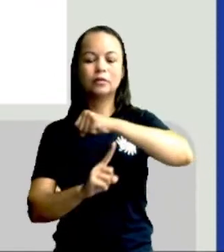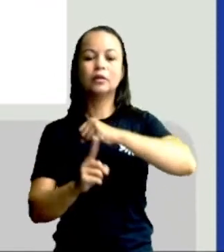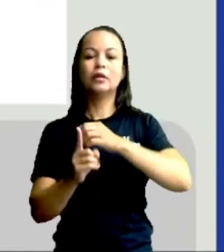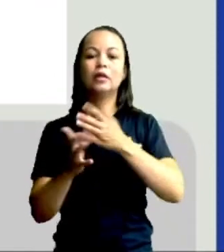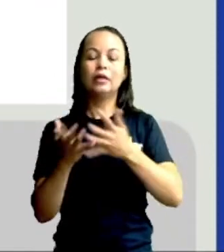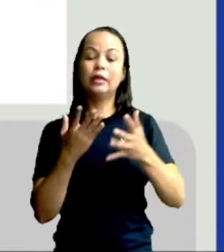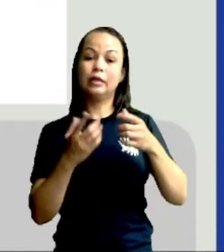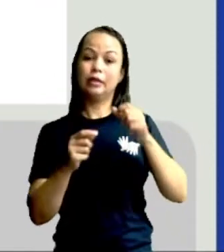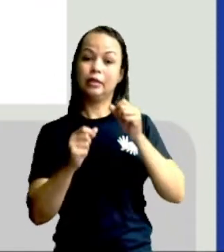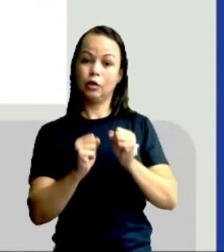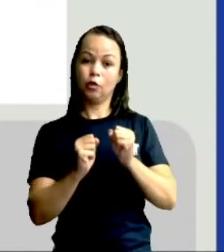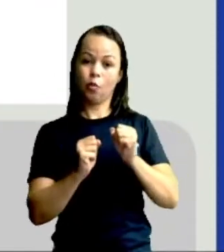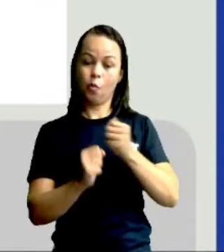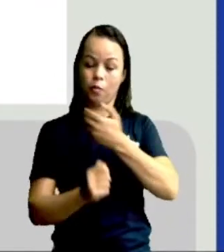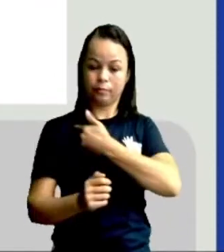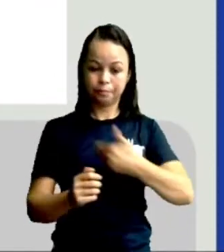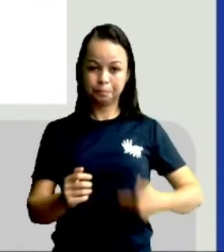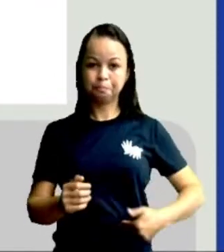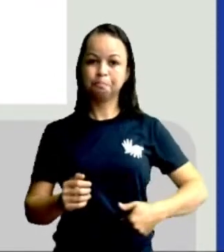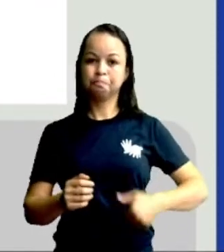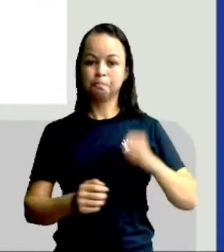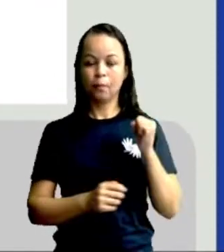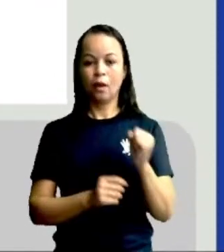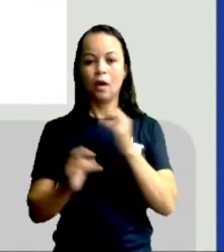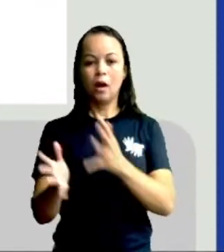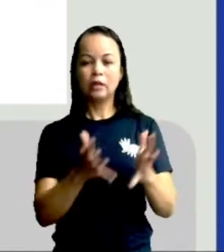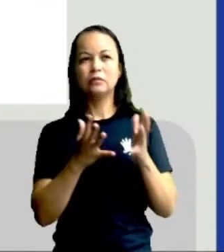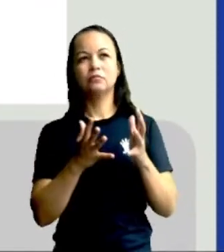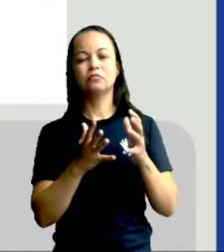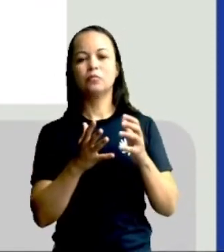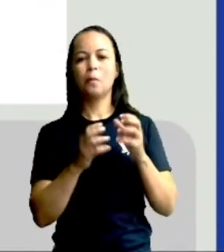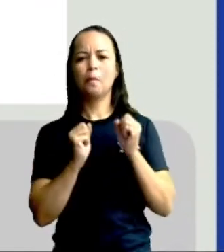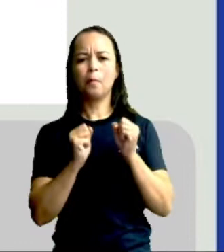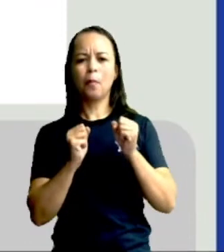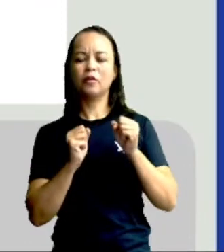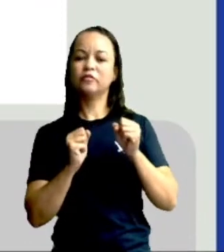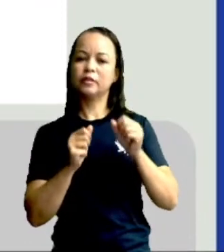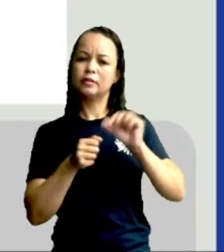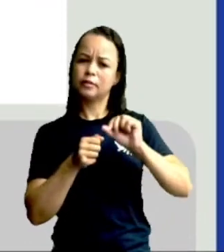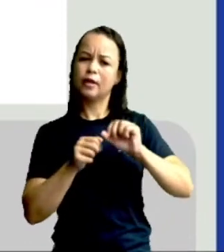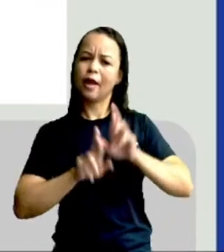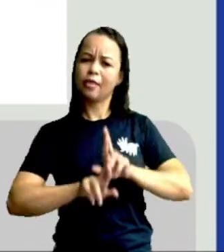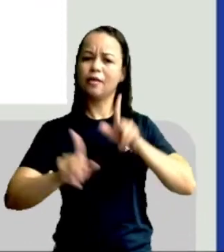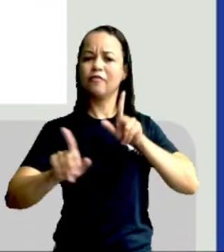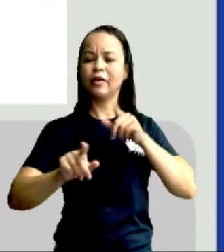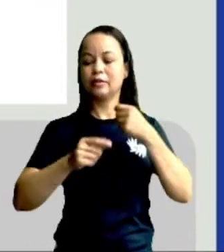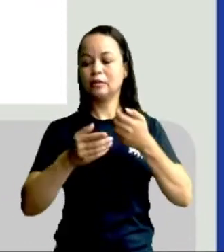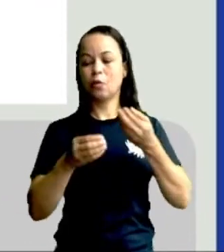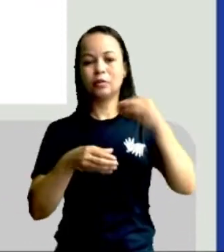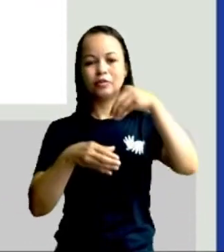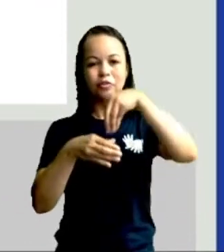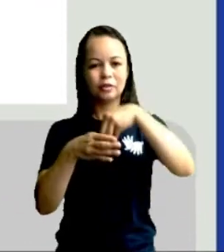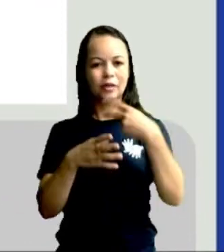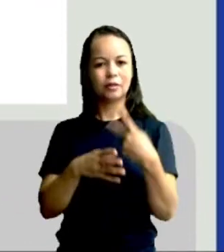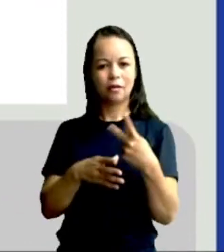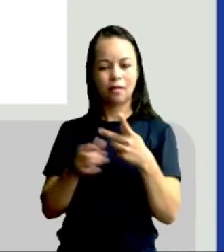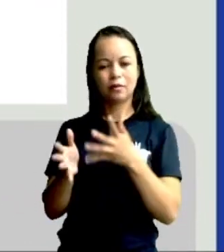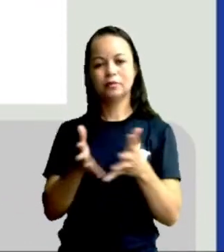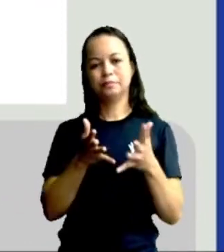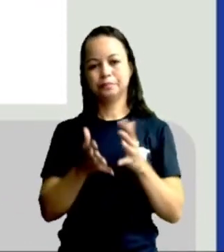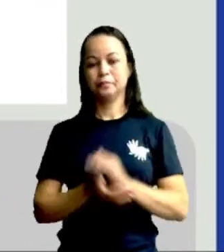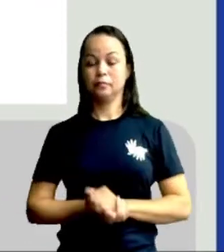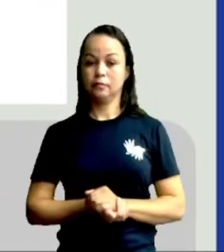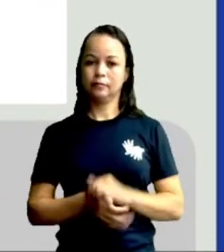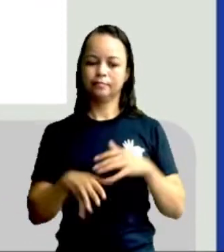legislação forte e devidamente aplicada, pode fazer toda a diferença quando a gente entra nessa seara. E, sem falar,